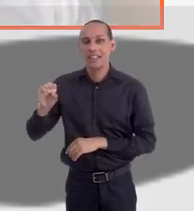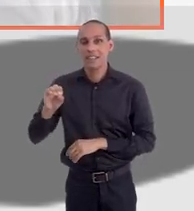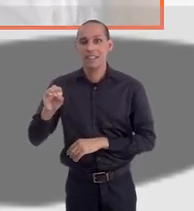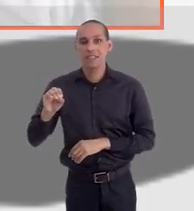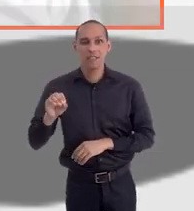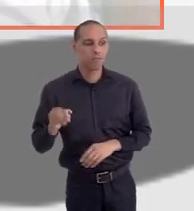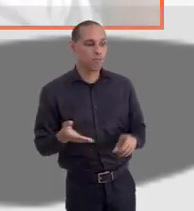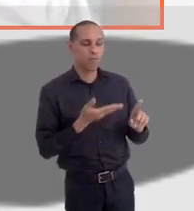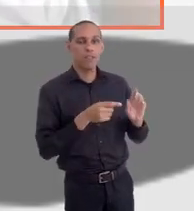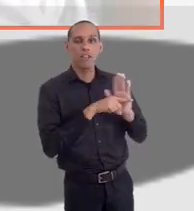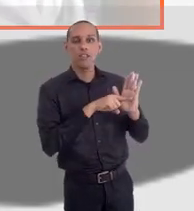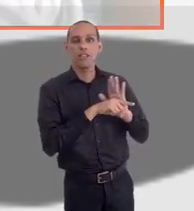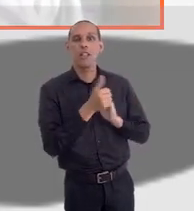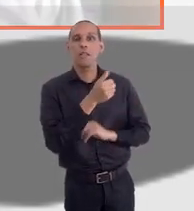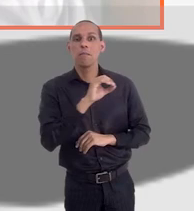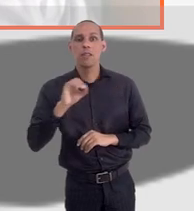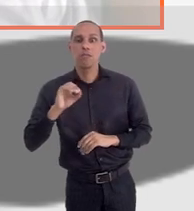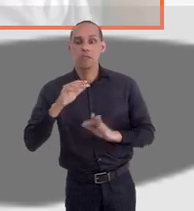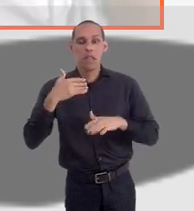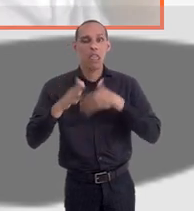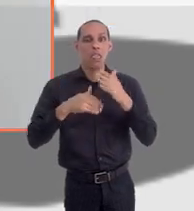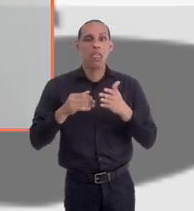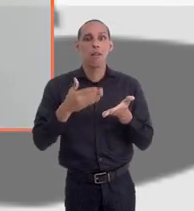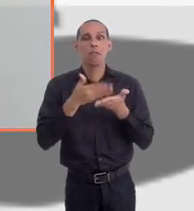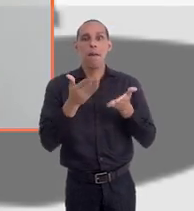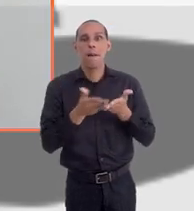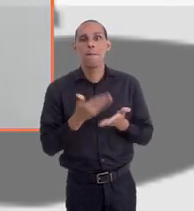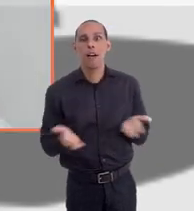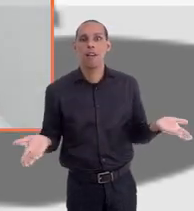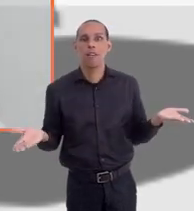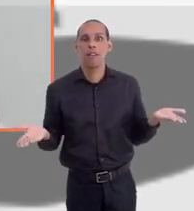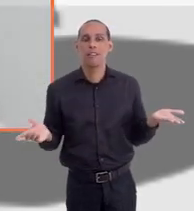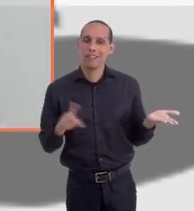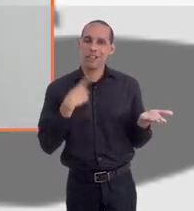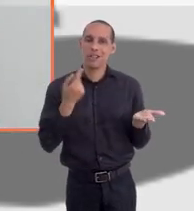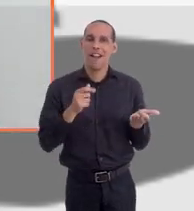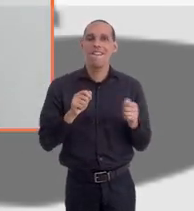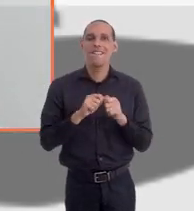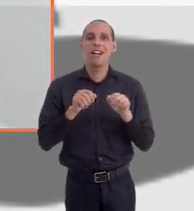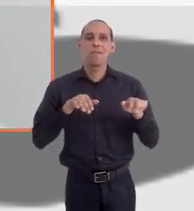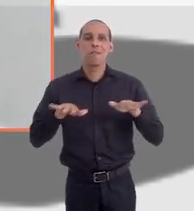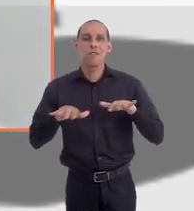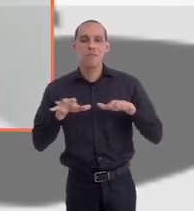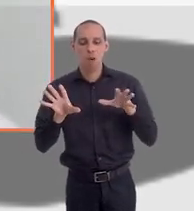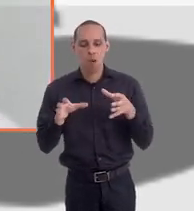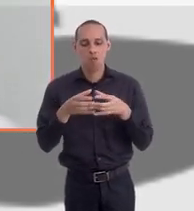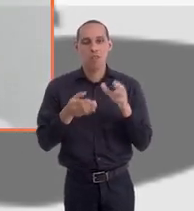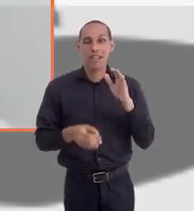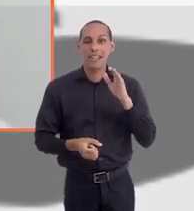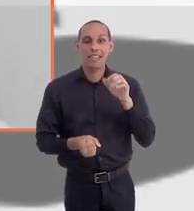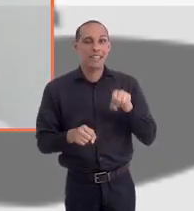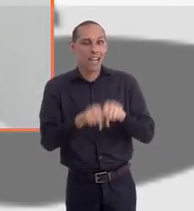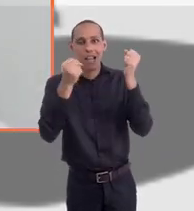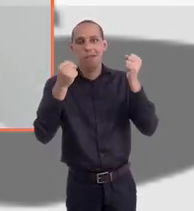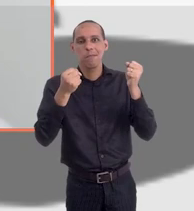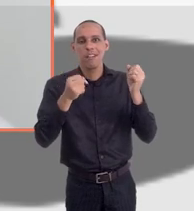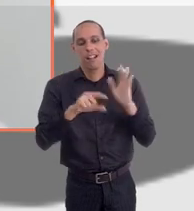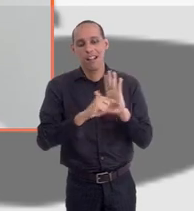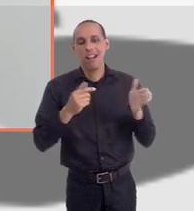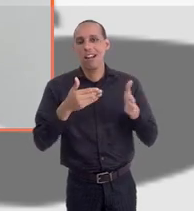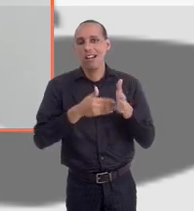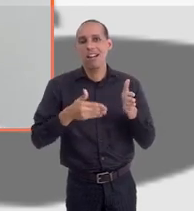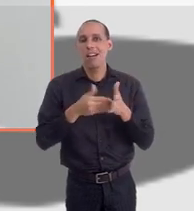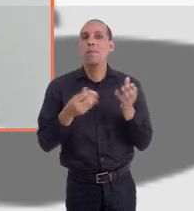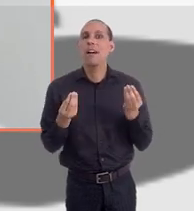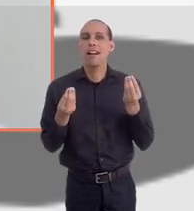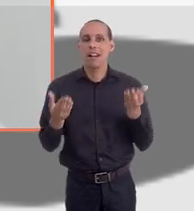investigador vão convocar 1.000 e depois estaria todo mundo eliminado. Quando a gente faz esse movimento da comissão para essa quebra da cláusula de barreira,